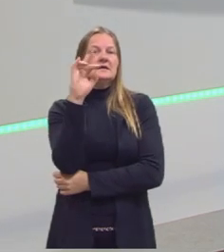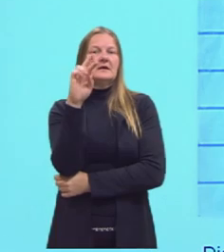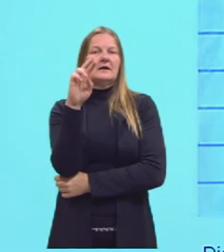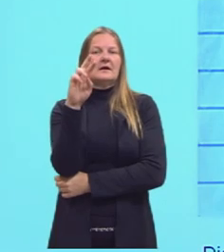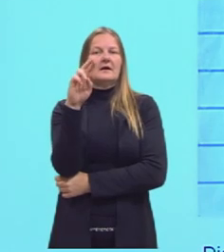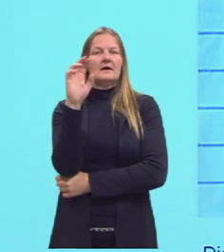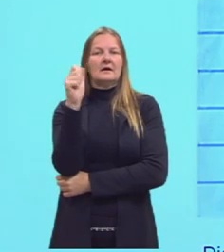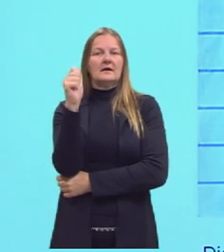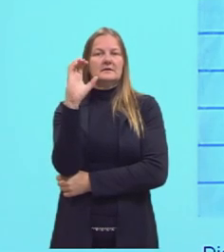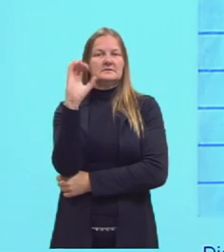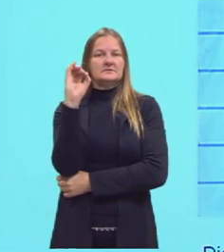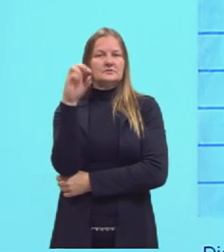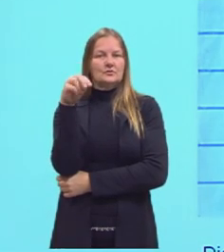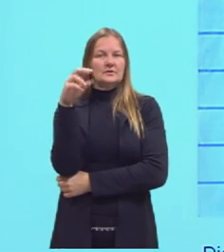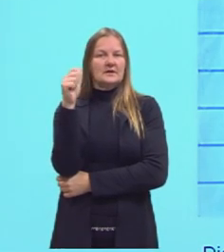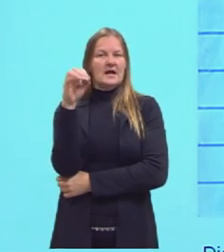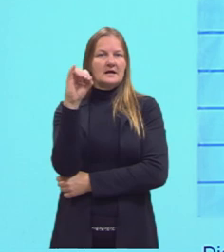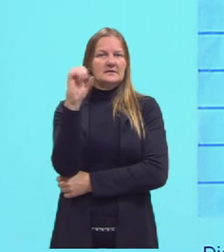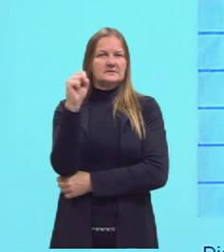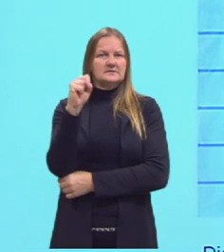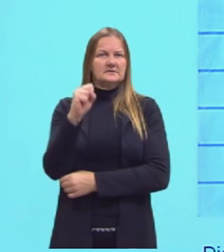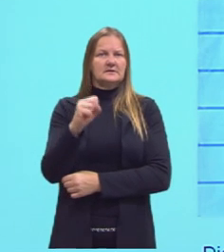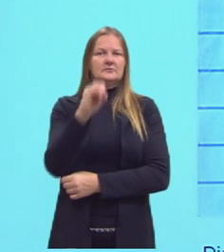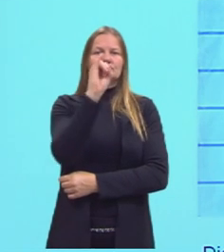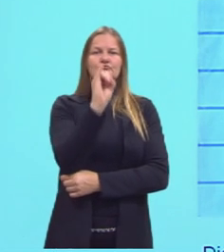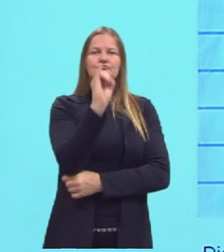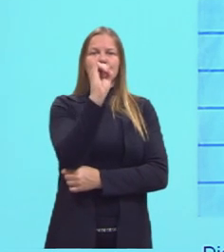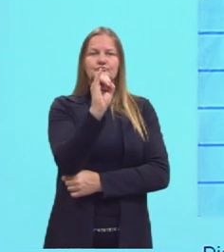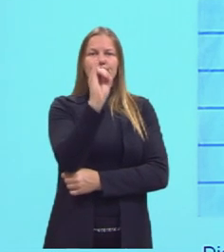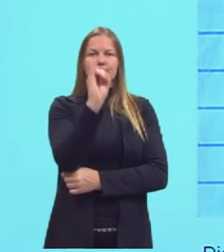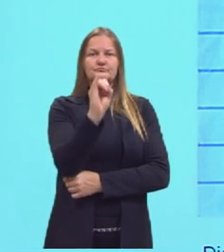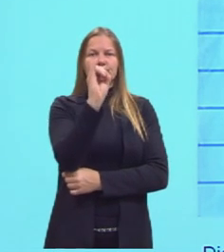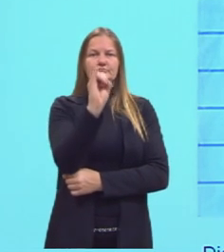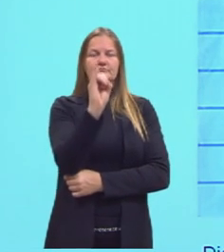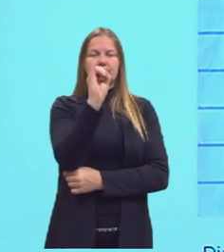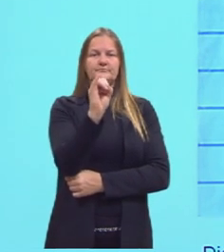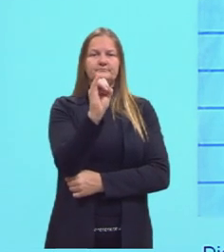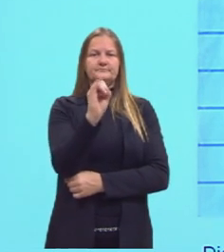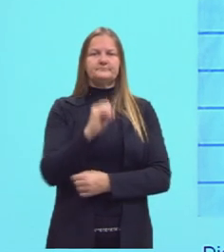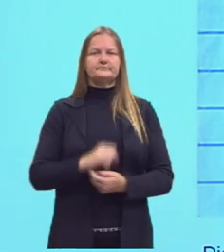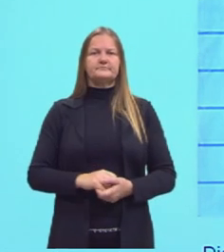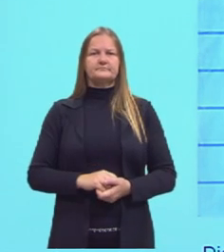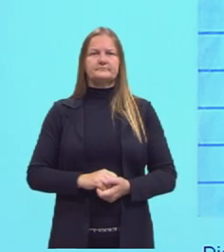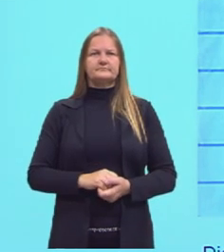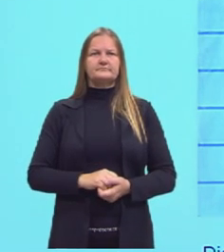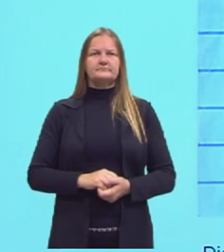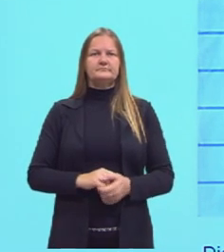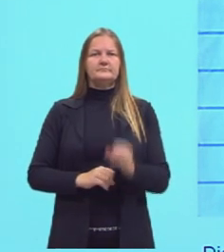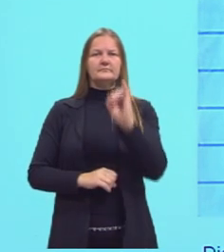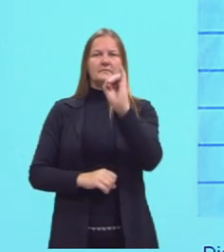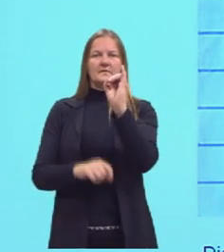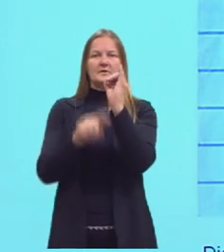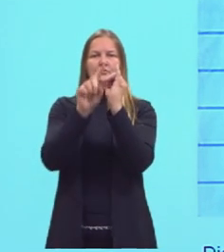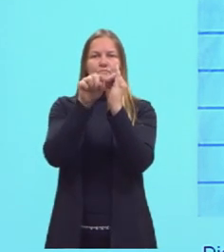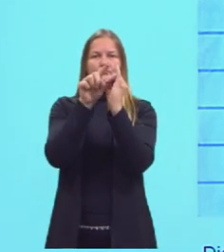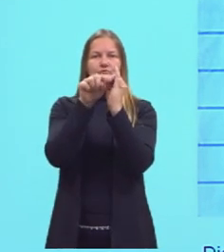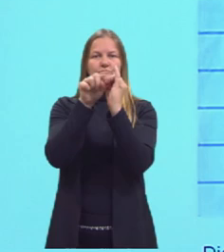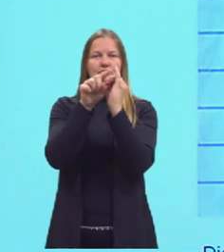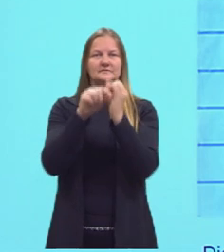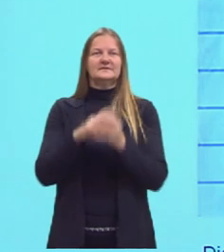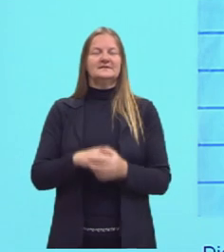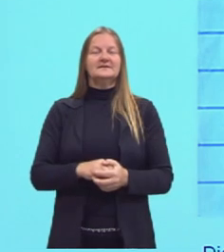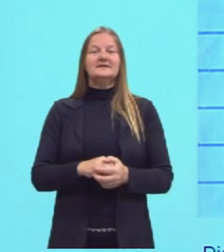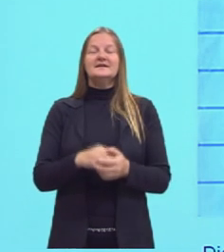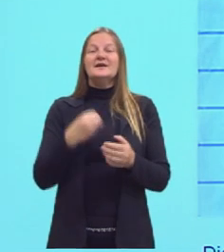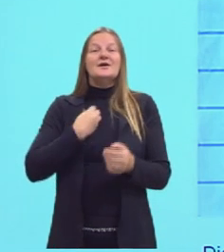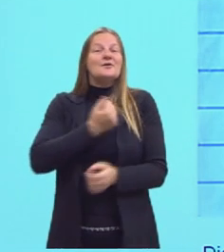Eles são representados por esse i aqui, representando o conjunto dos irracionais, entram aqueles números que